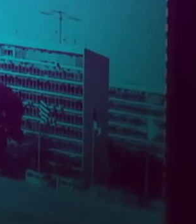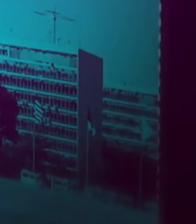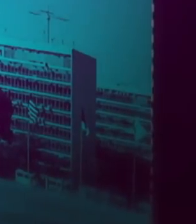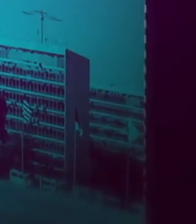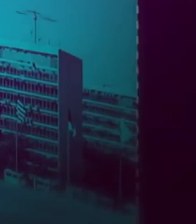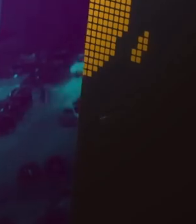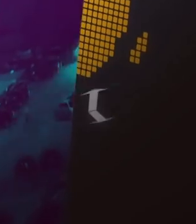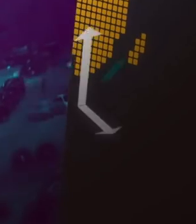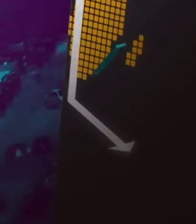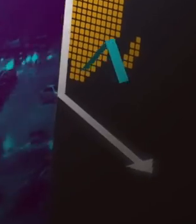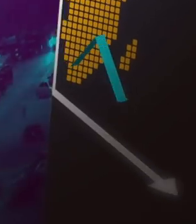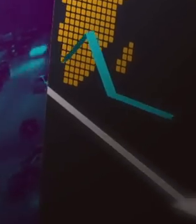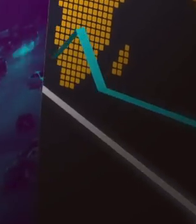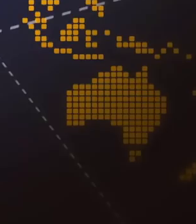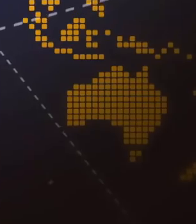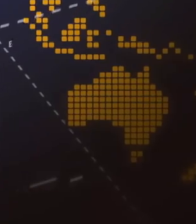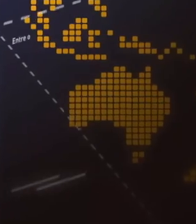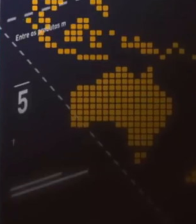Jardim